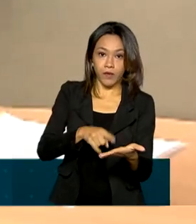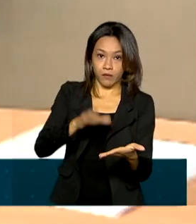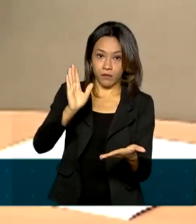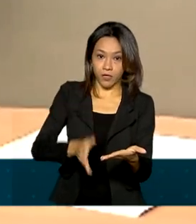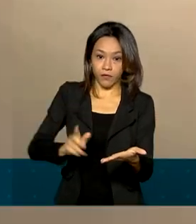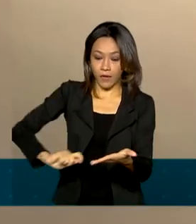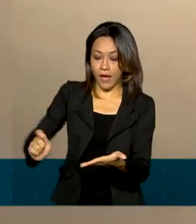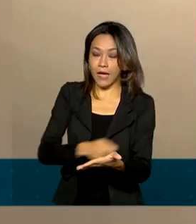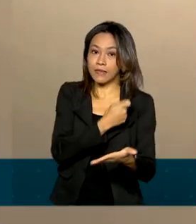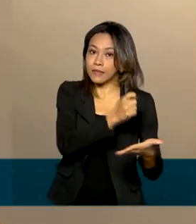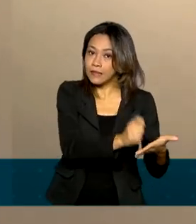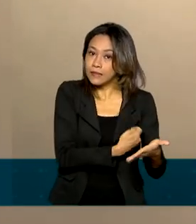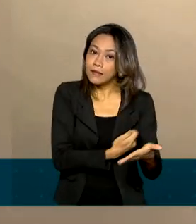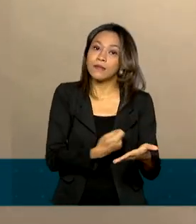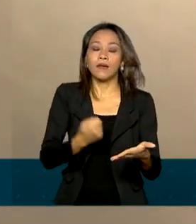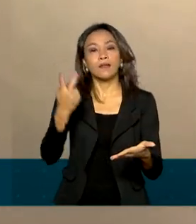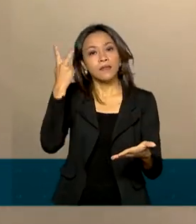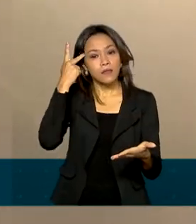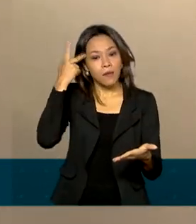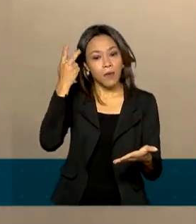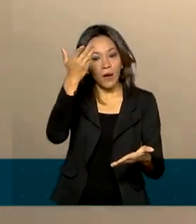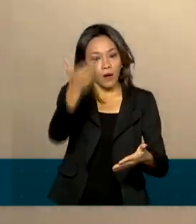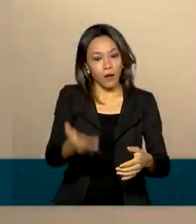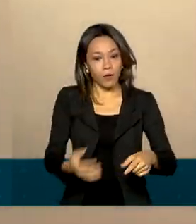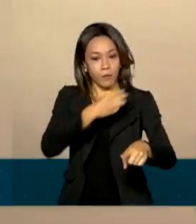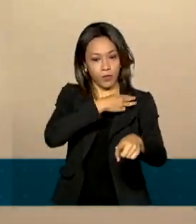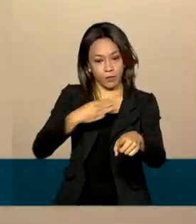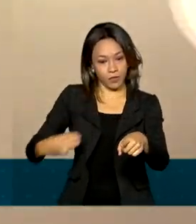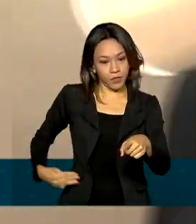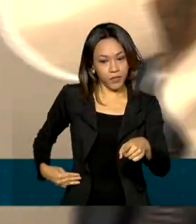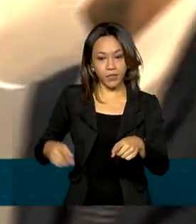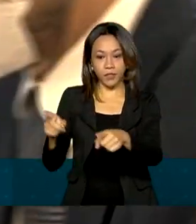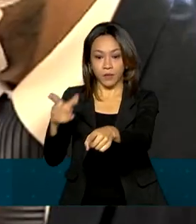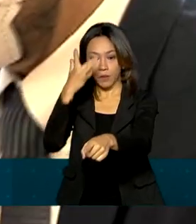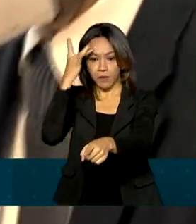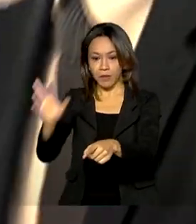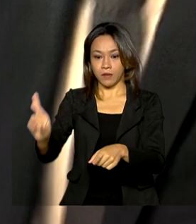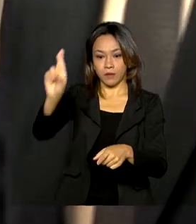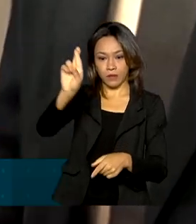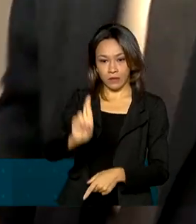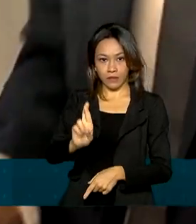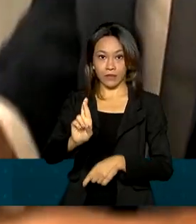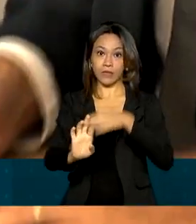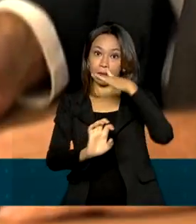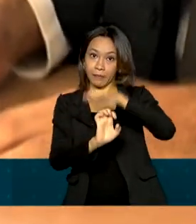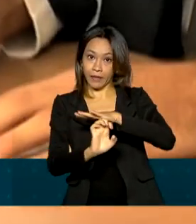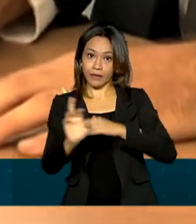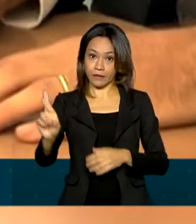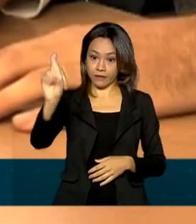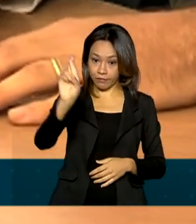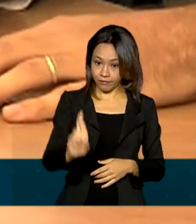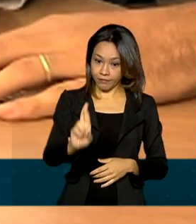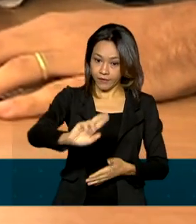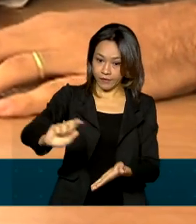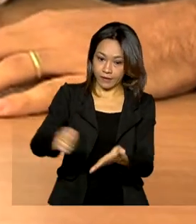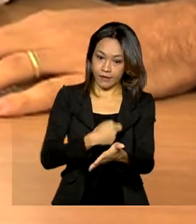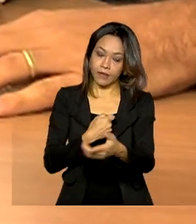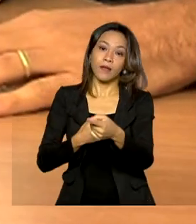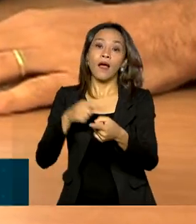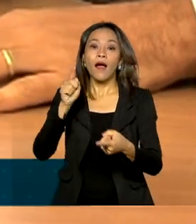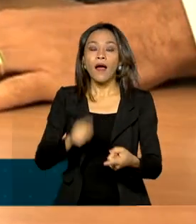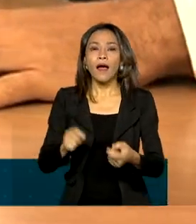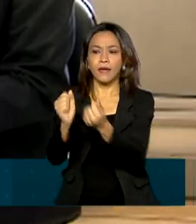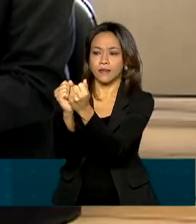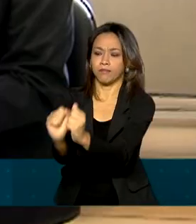assinado em São Paulo pelo ministro do Meio Ambiente e por um representante da Heineken. A reserva Quilombo do Flechal é uma das